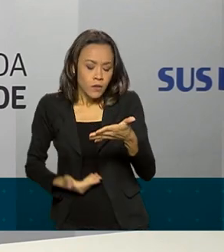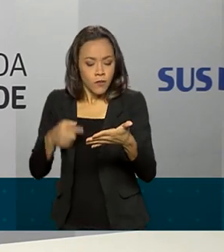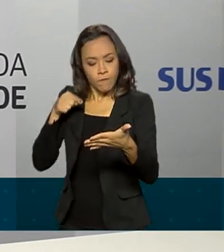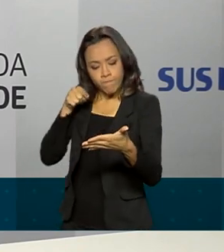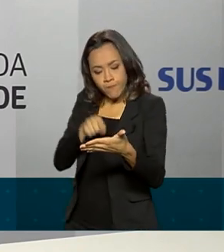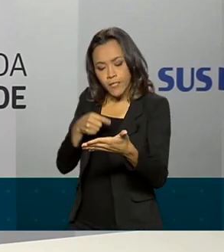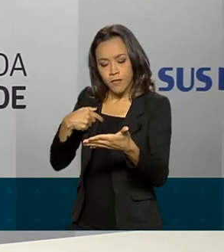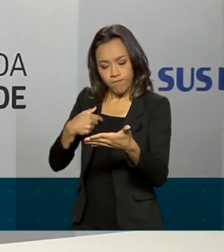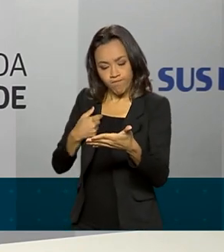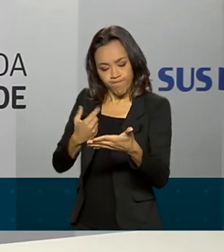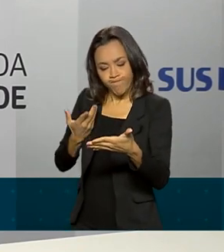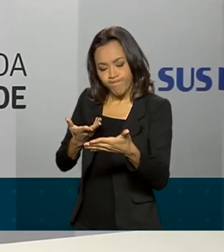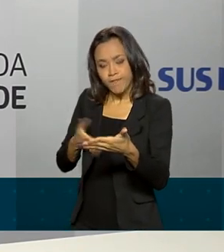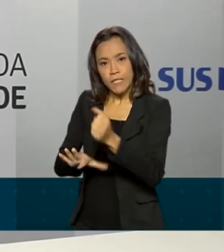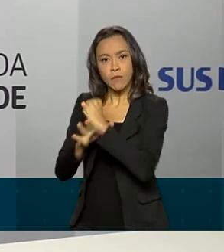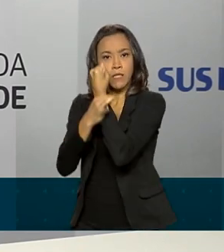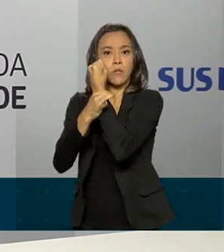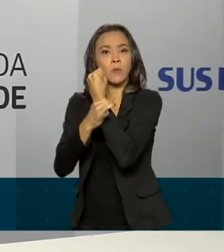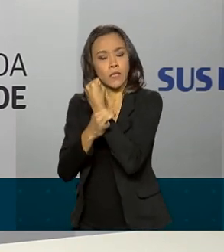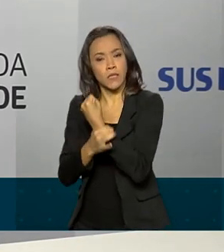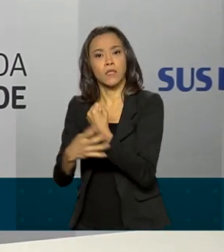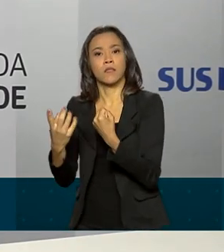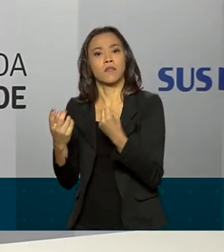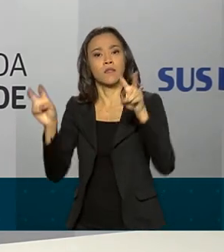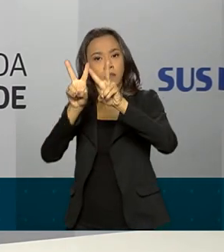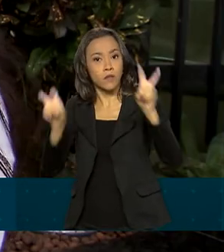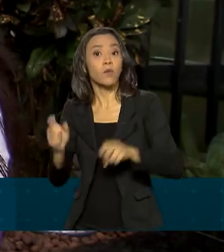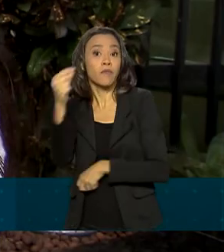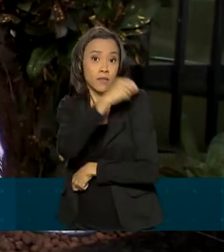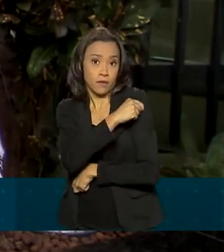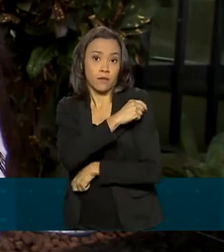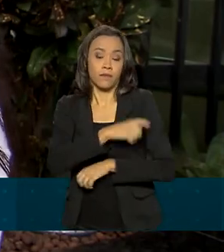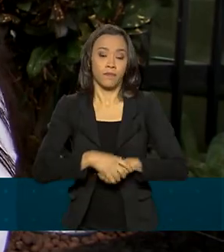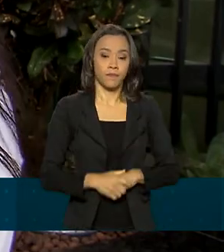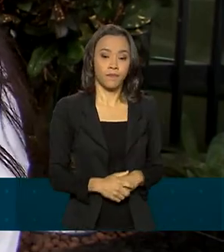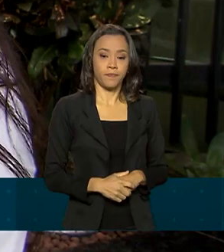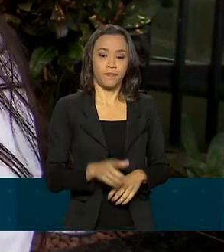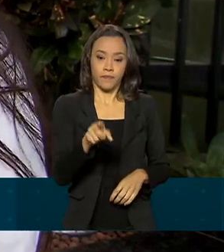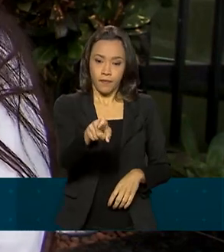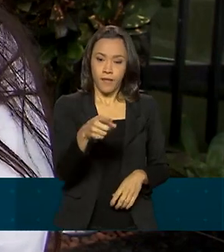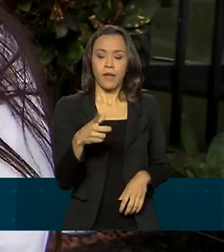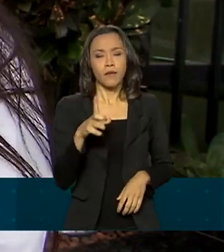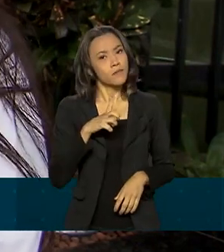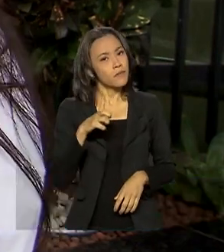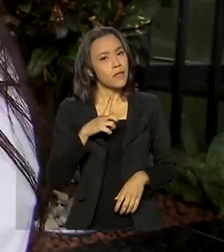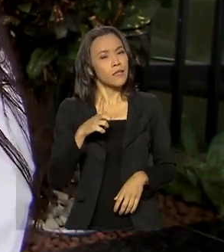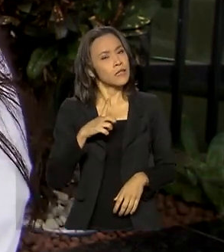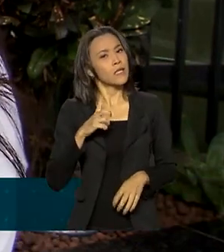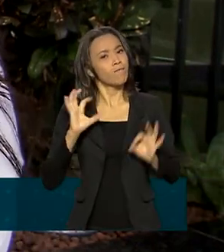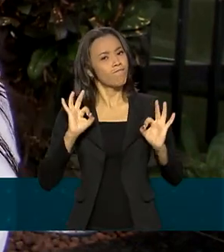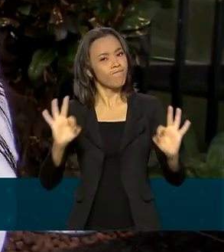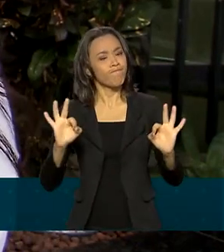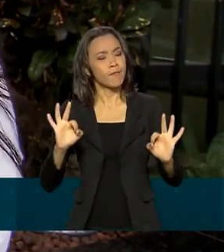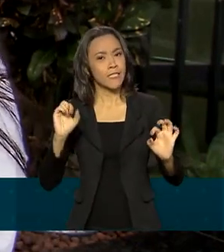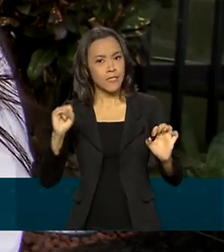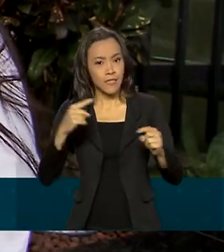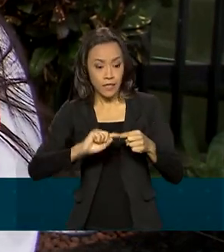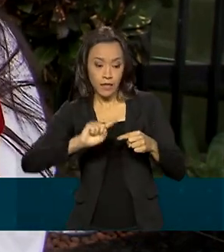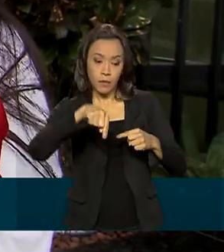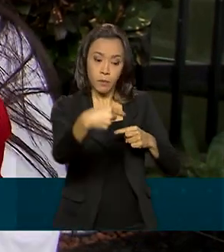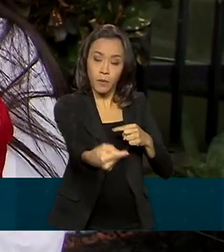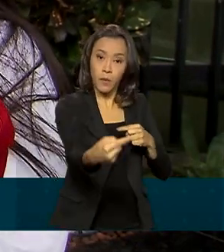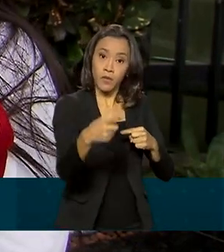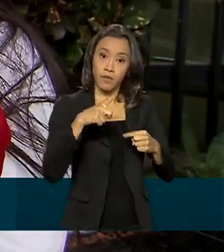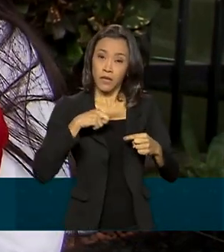permitam ampliar os dados de segurança das vacinas contra a Covid-19. A gente tem que ver se realmente vai ter, posteriormente,